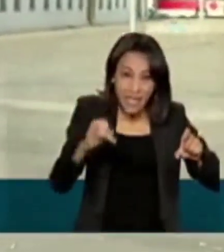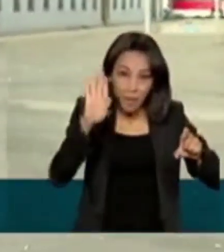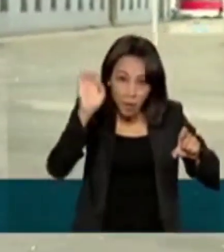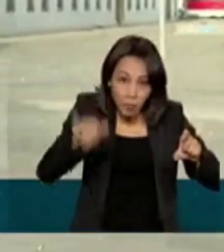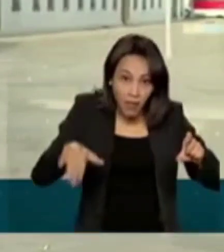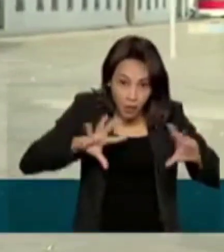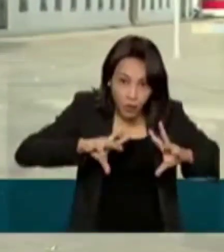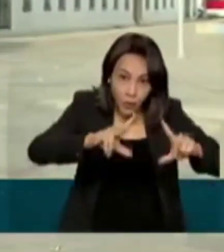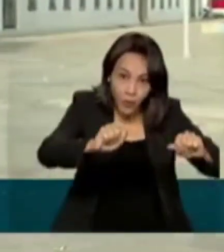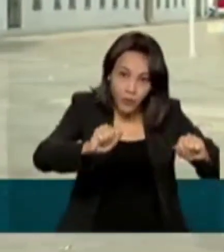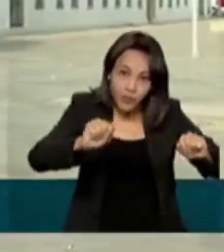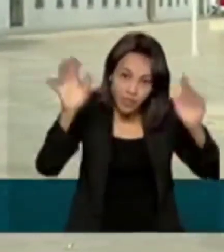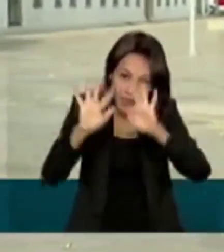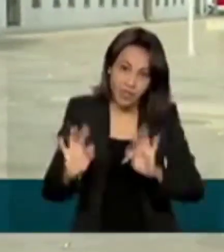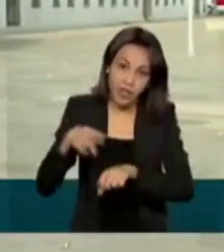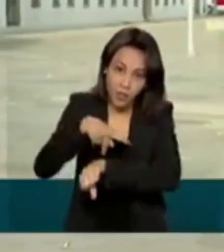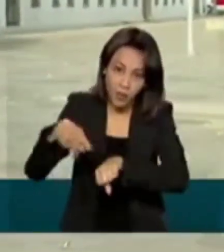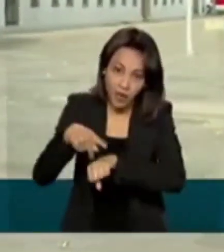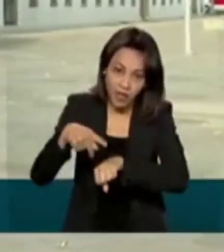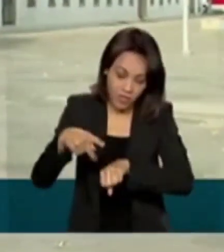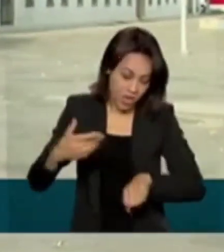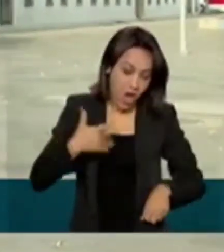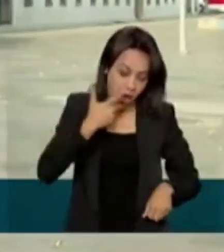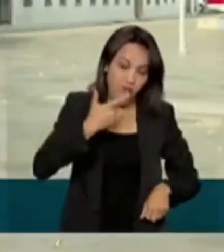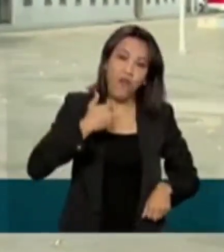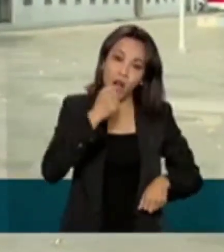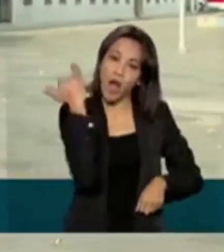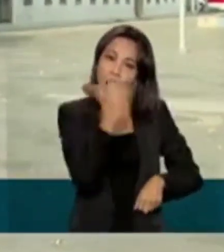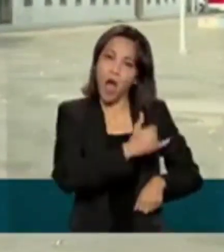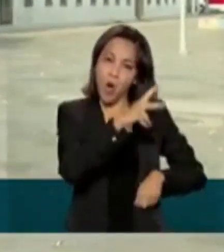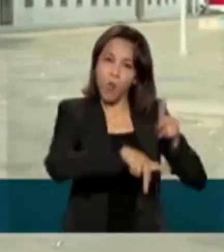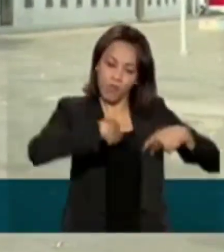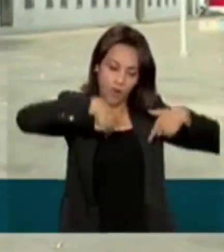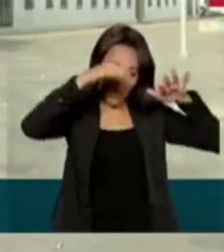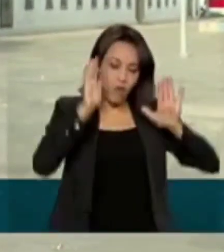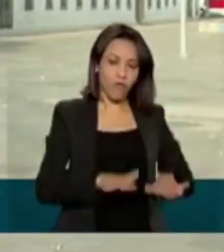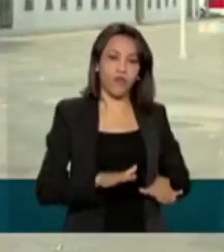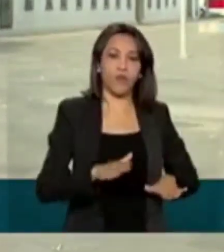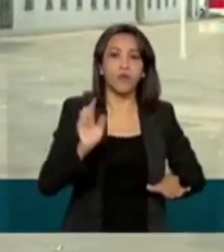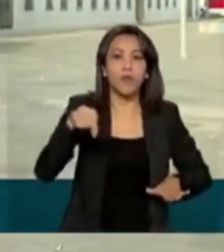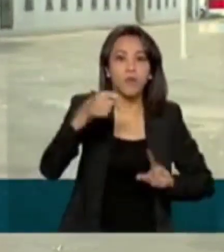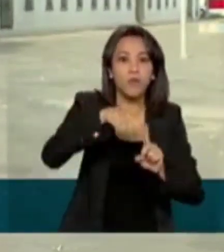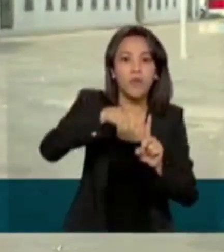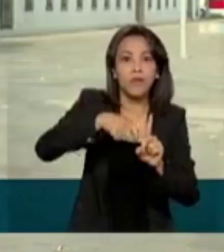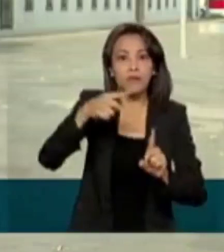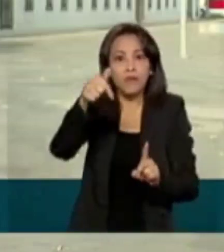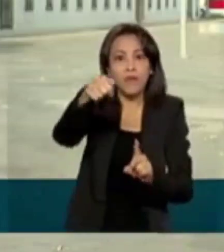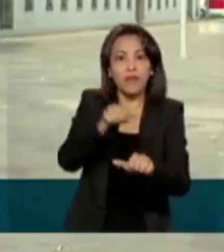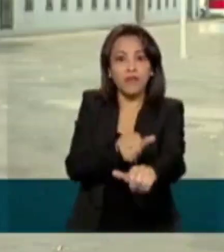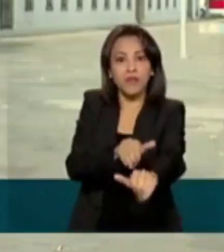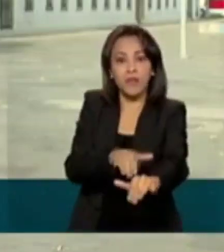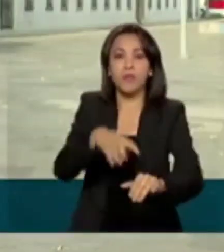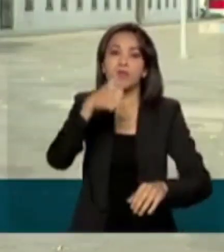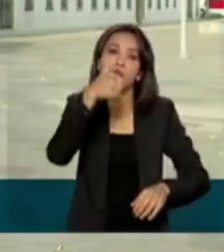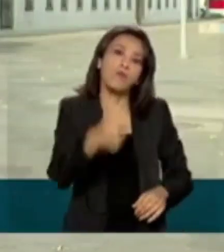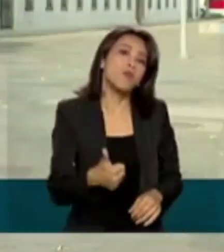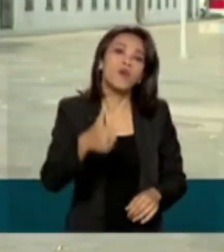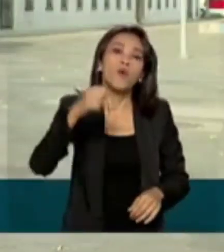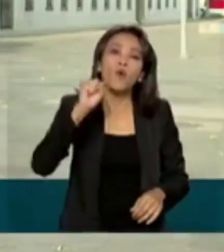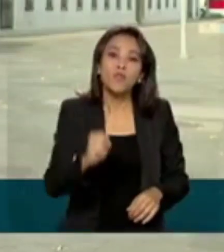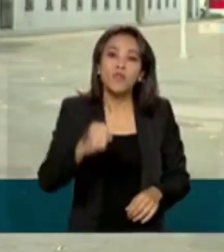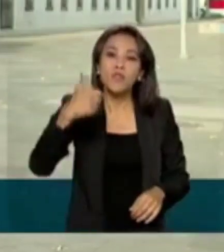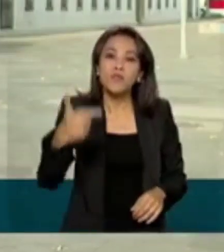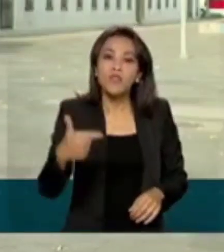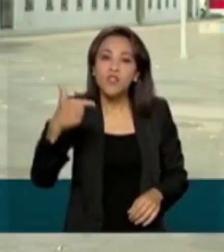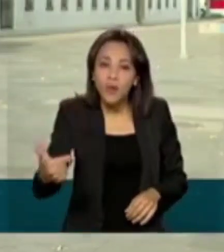felicidade geral da nação, digo ao povo o que fico. Meses depois, no dia 7 de setembro de 1822,